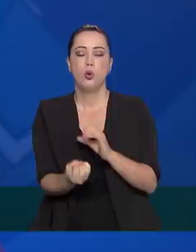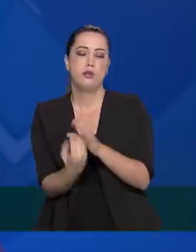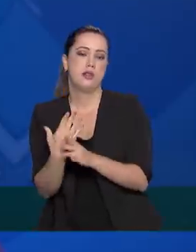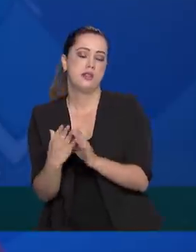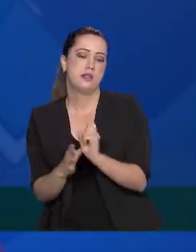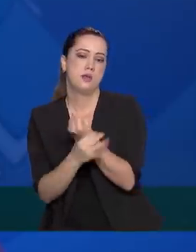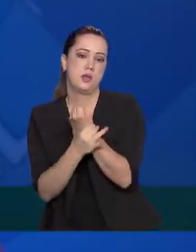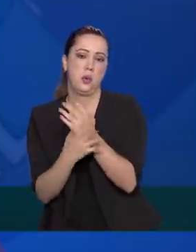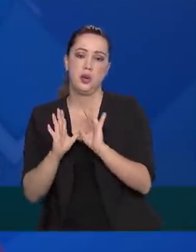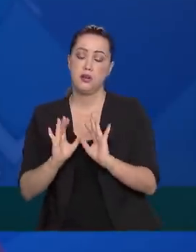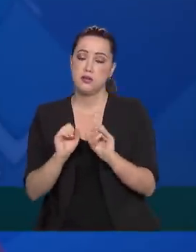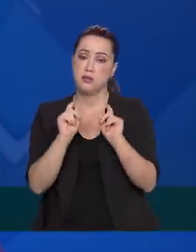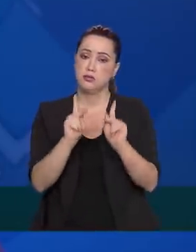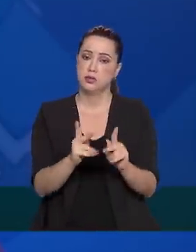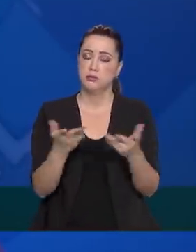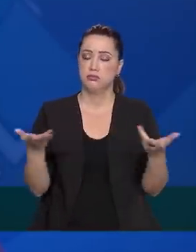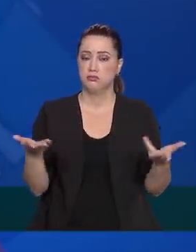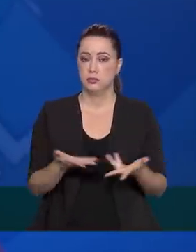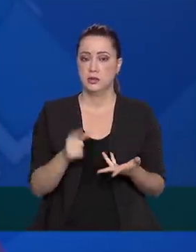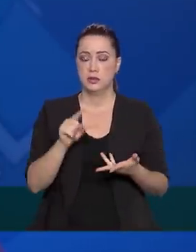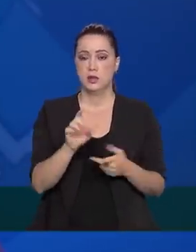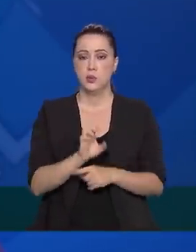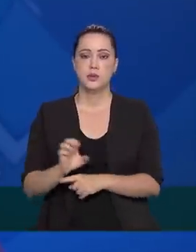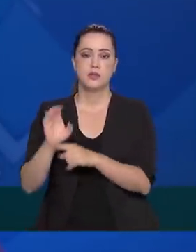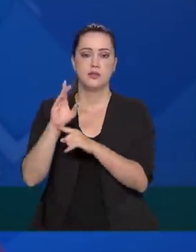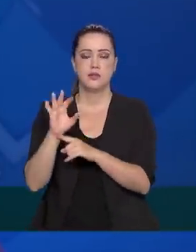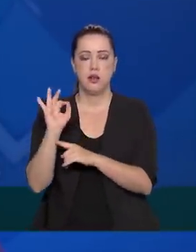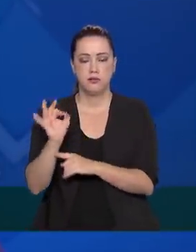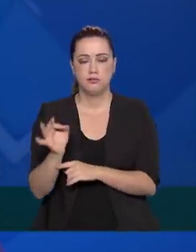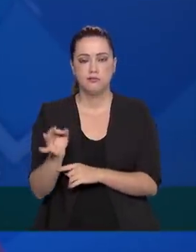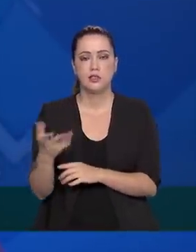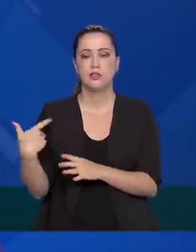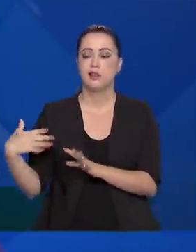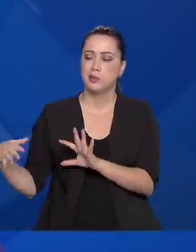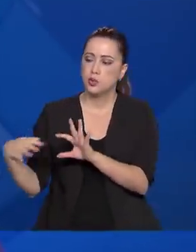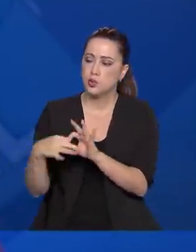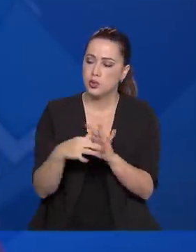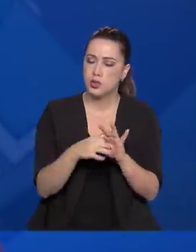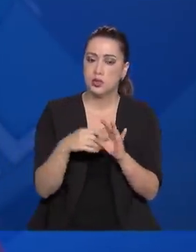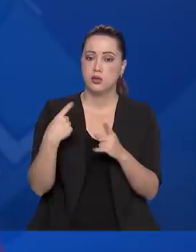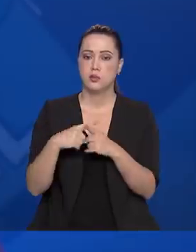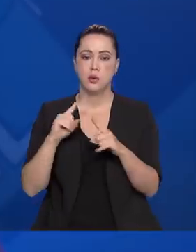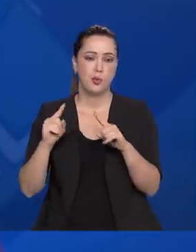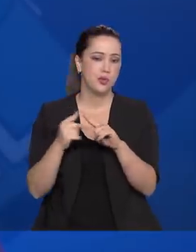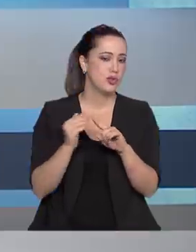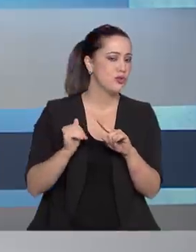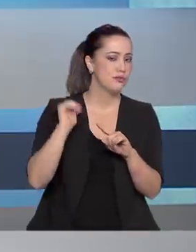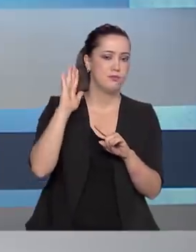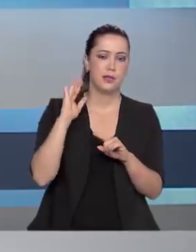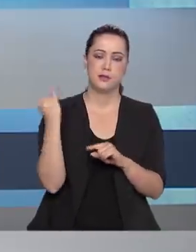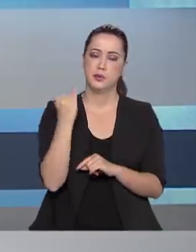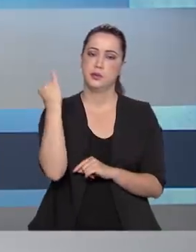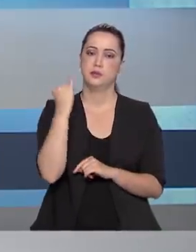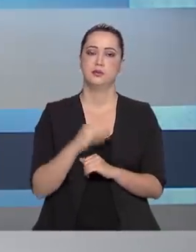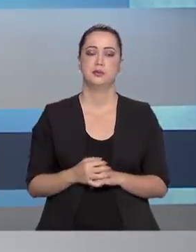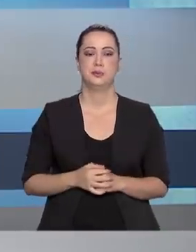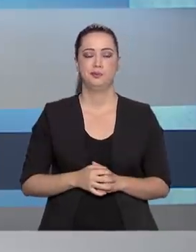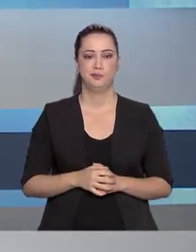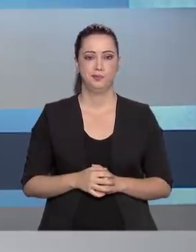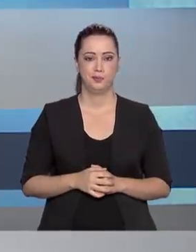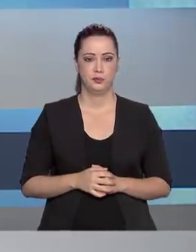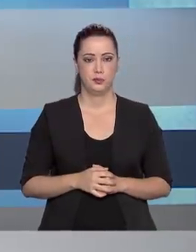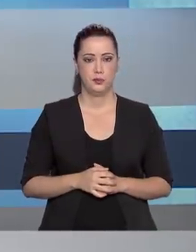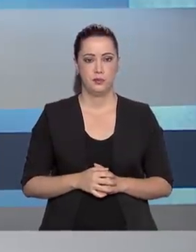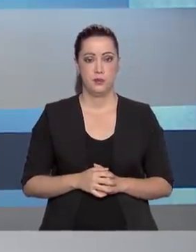atualmente cuida da pasta, os Estados estarão certamente contemplados, porque esse é o objetivo maior. E o